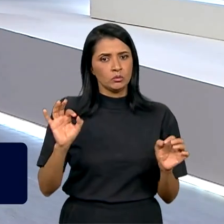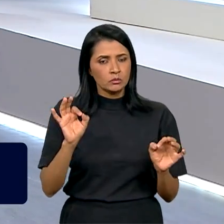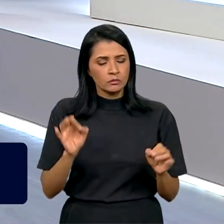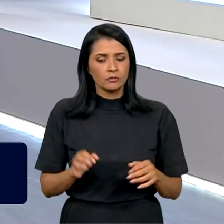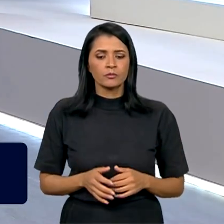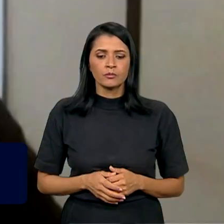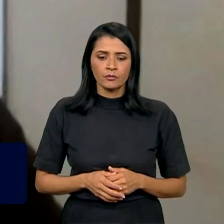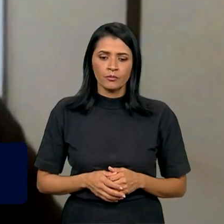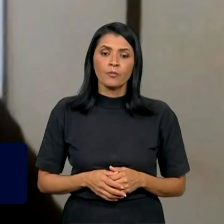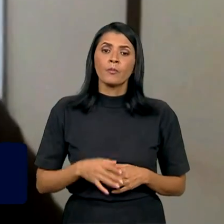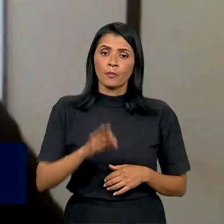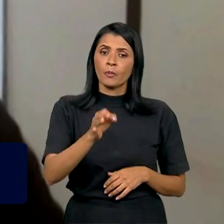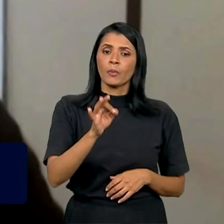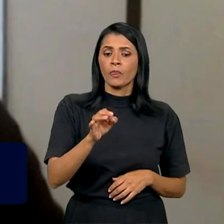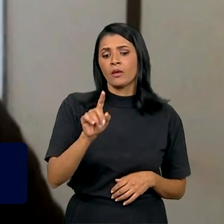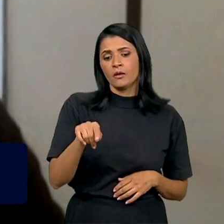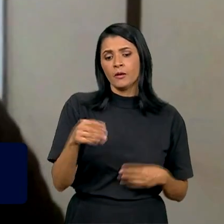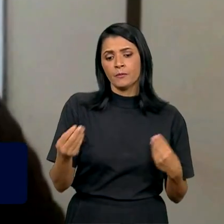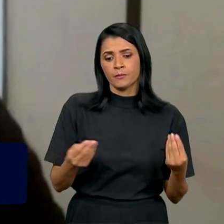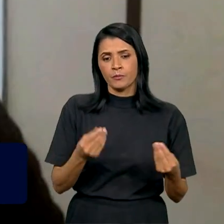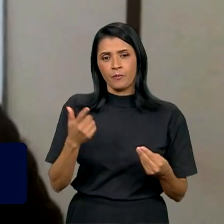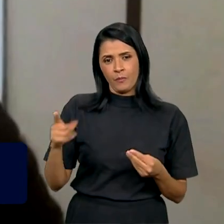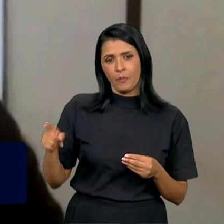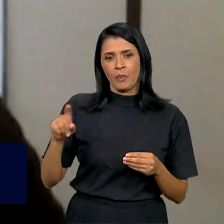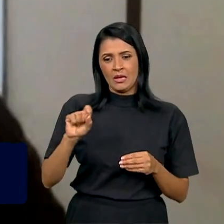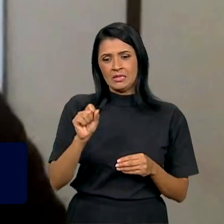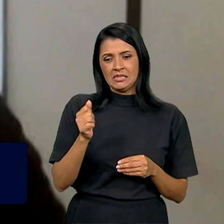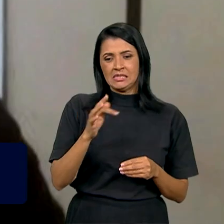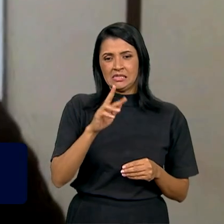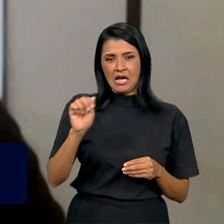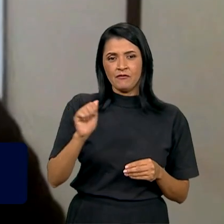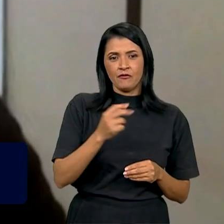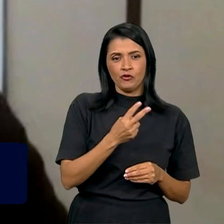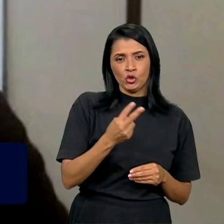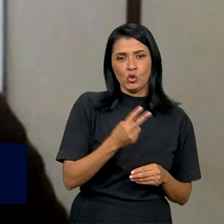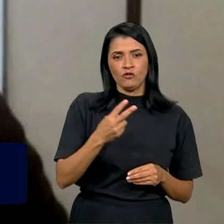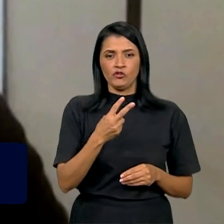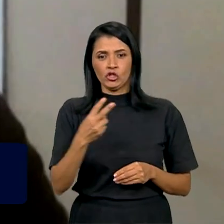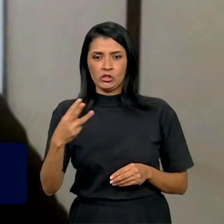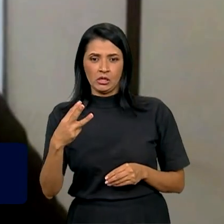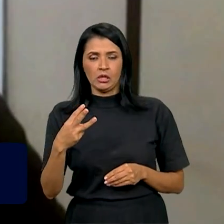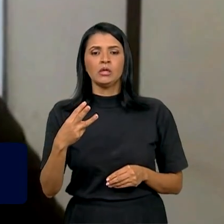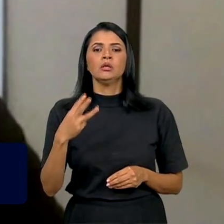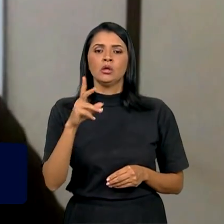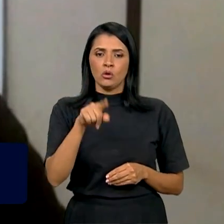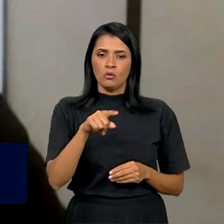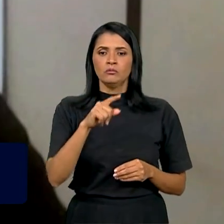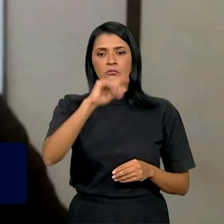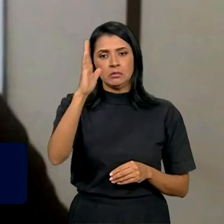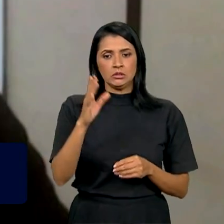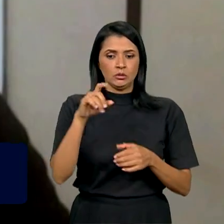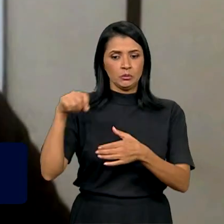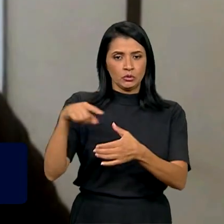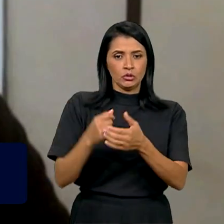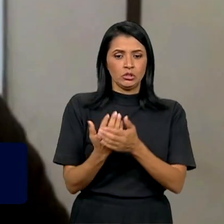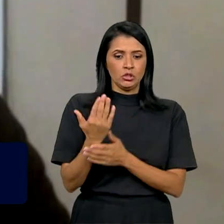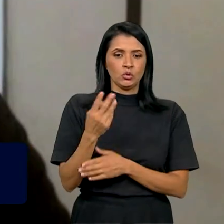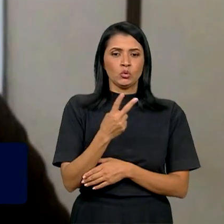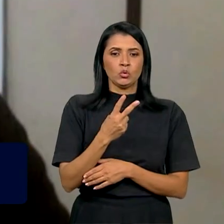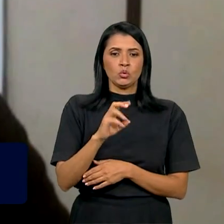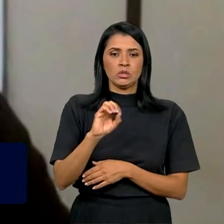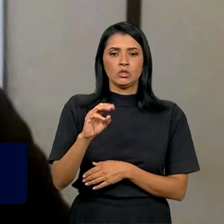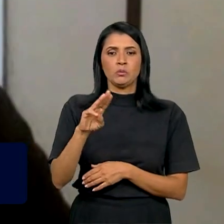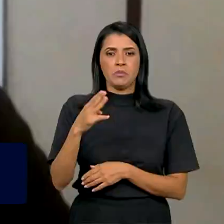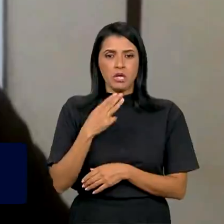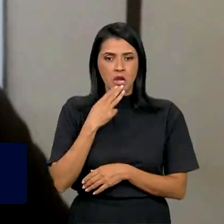Olá, Guilherme. É isso mesmo. A última safra, a safra 22-23, o Brasil produziu quase 320 milhões de toneladas